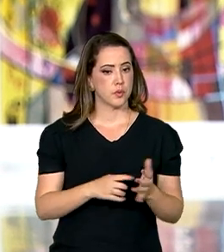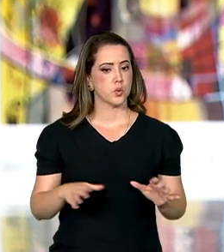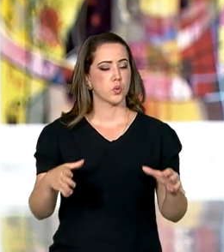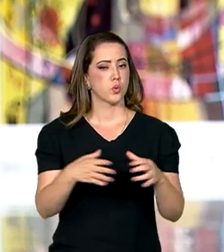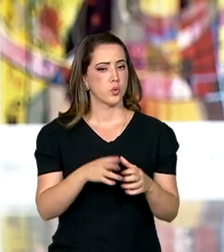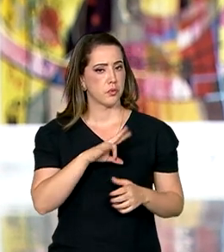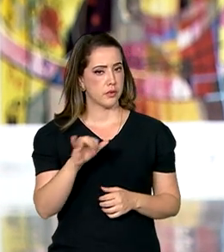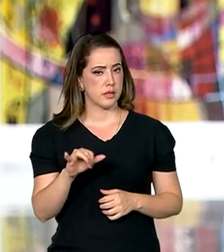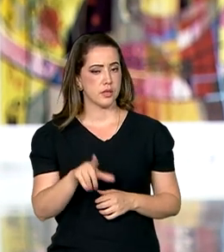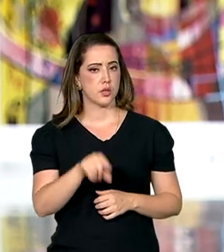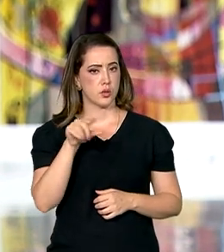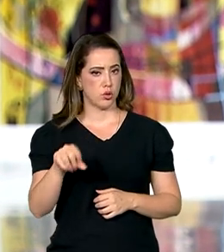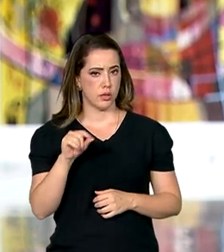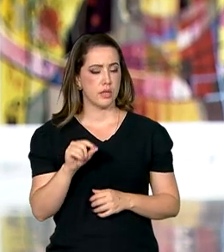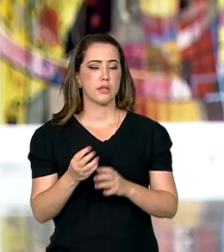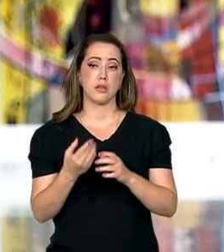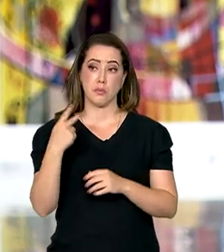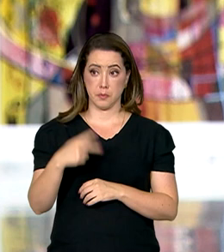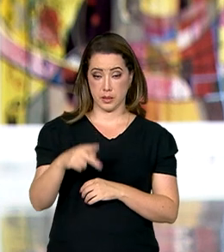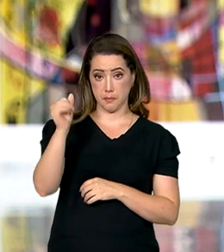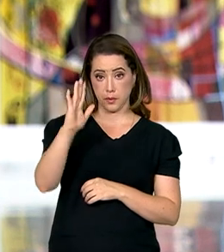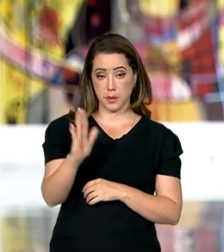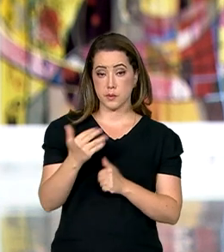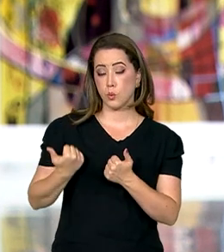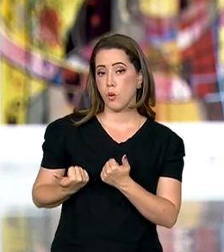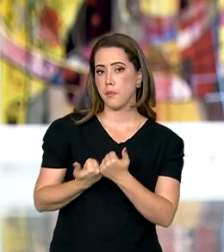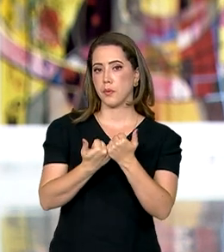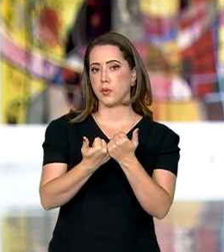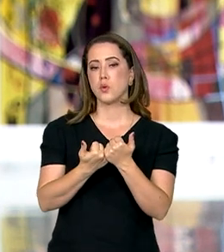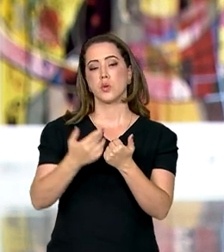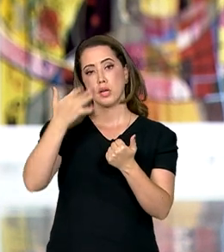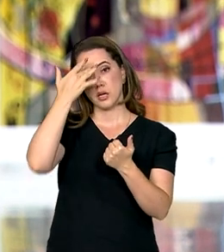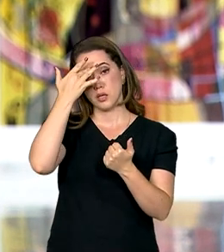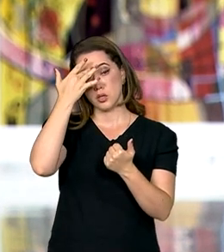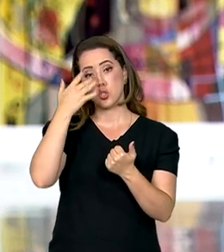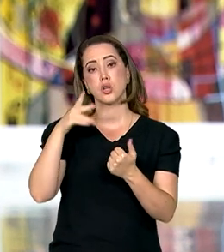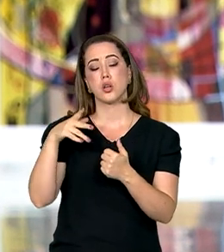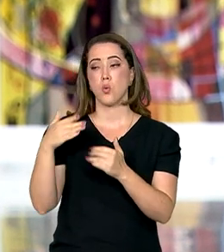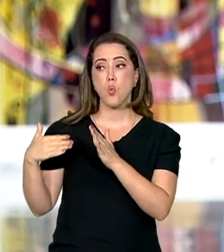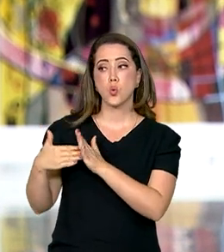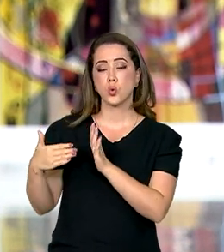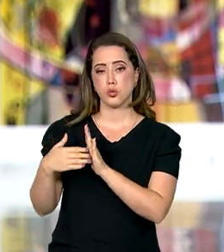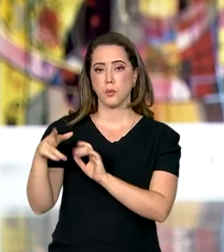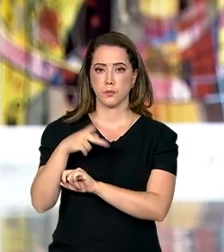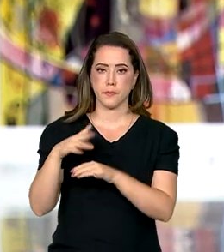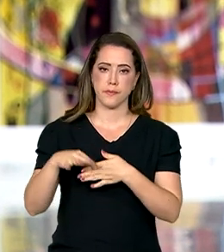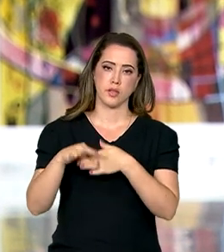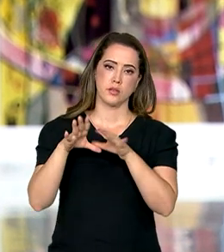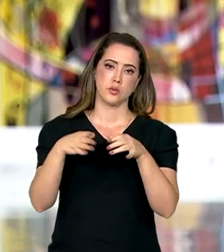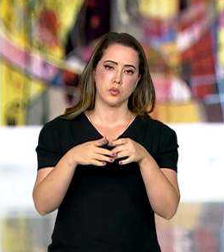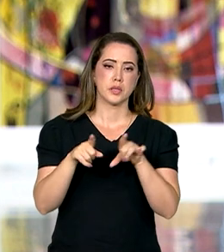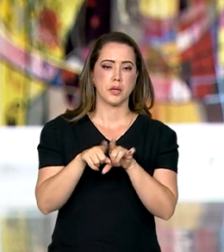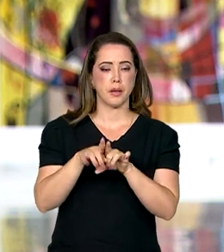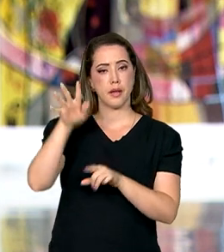vai ser decidida e implementada pelo Brasil, com apoio direto da Índia, o último país a presidir o grupo, e da